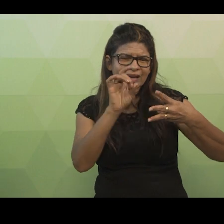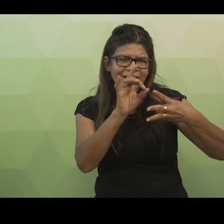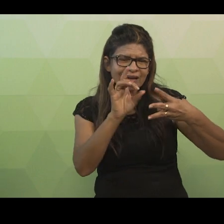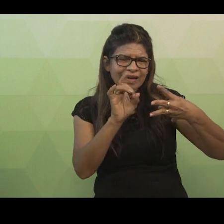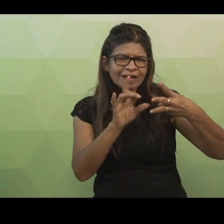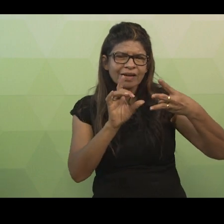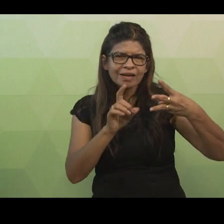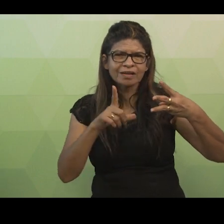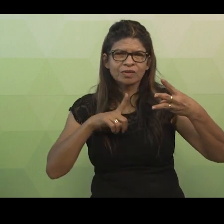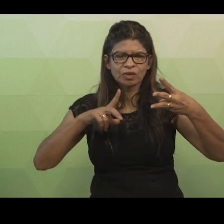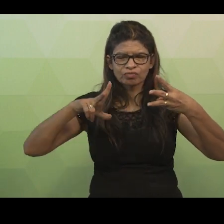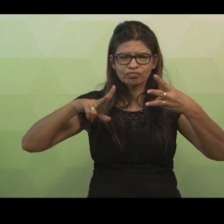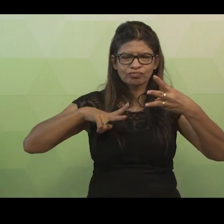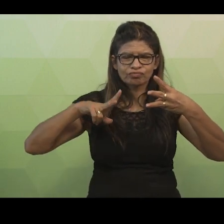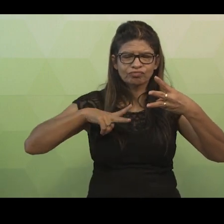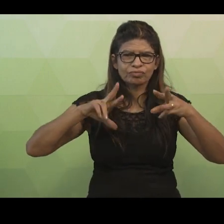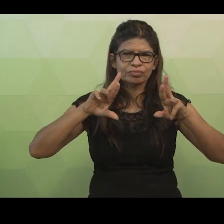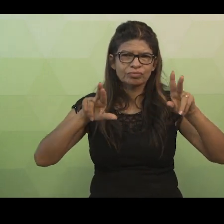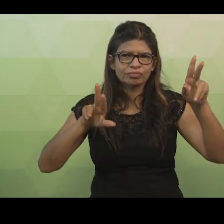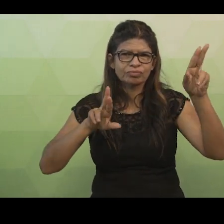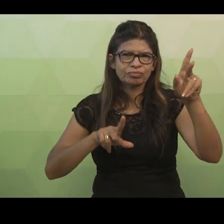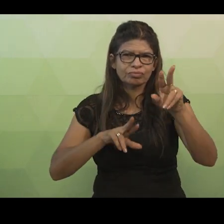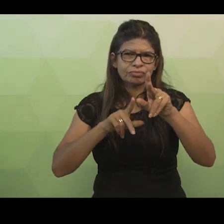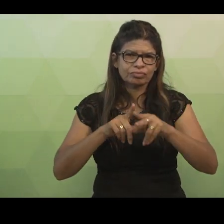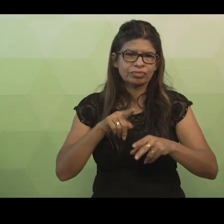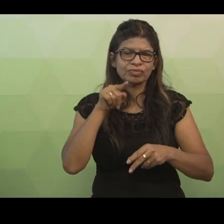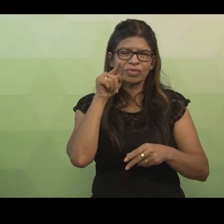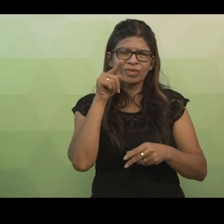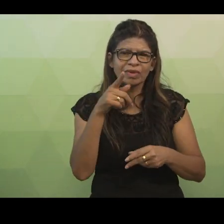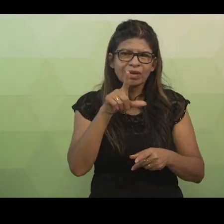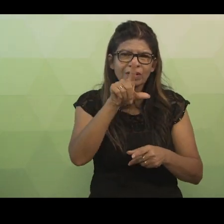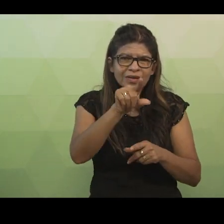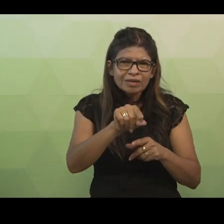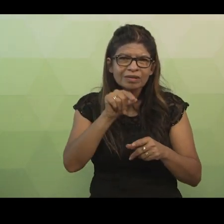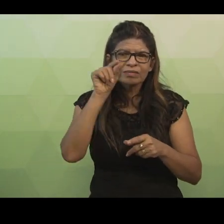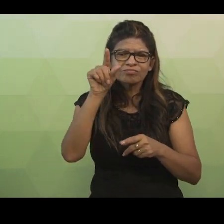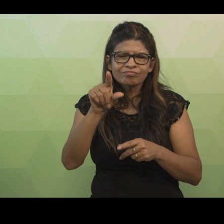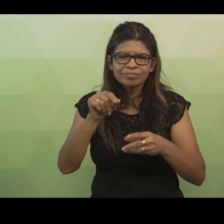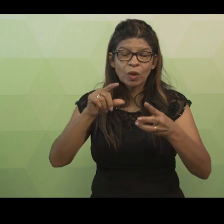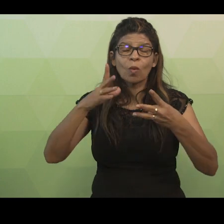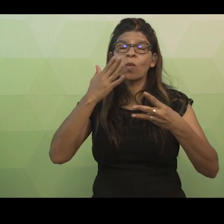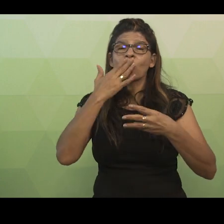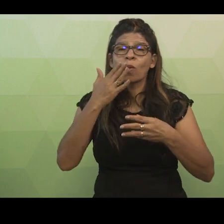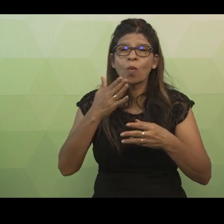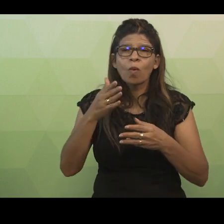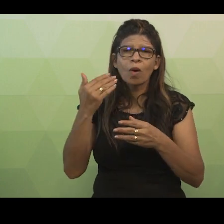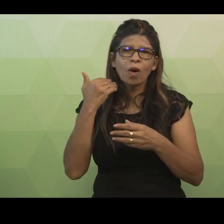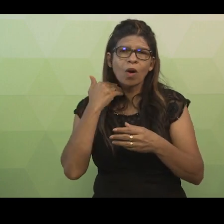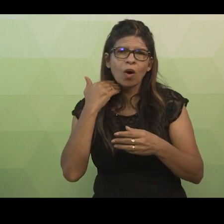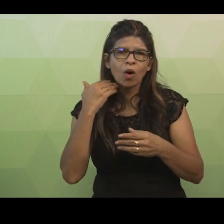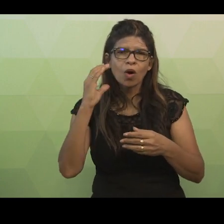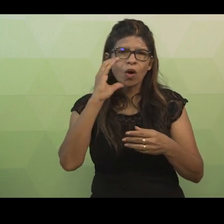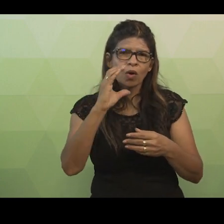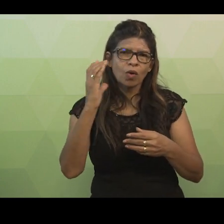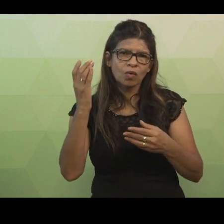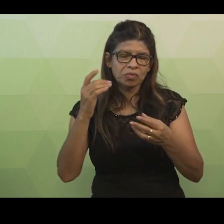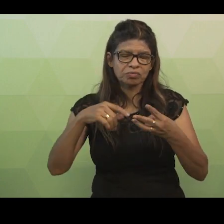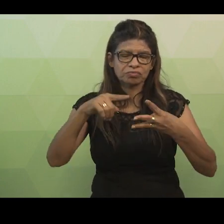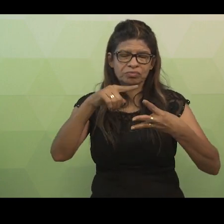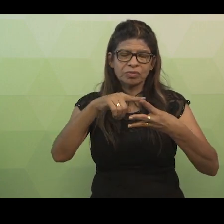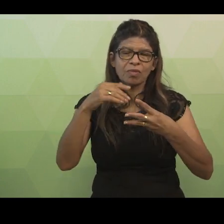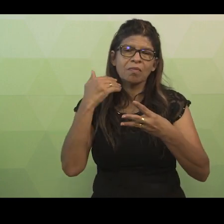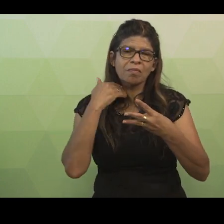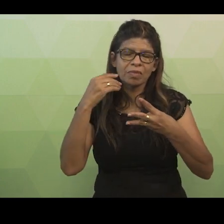restrições. A sua escolha irá depender da sua necessidade, de quais serviços que você irá utilizar, etc.